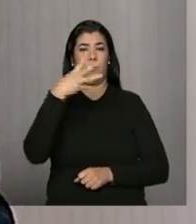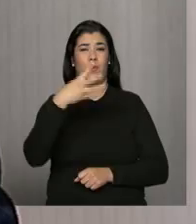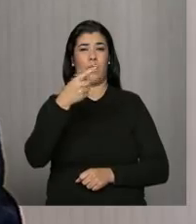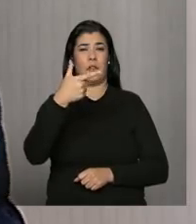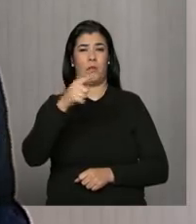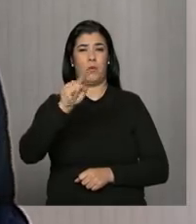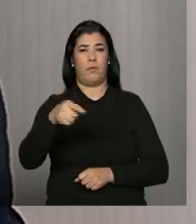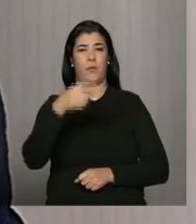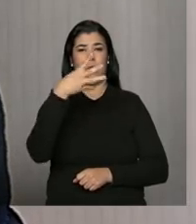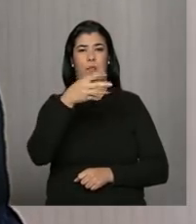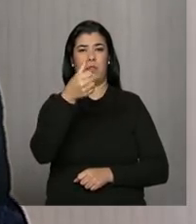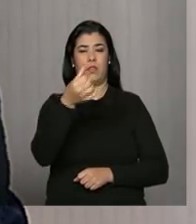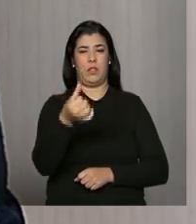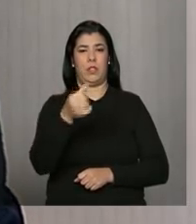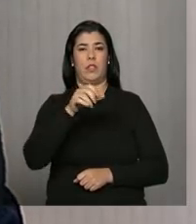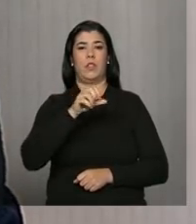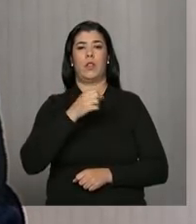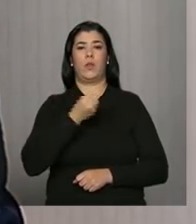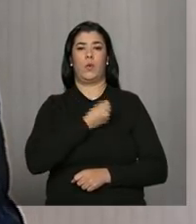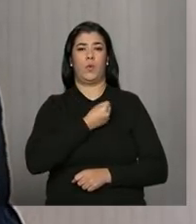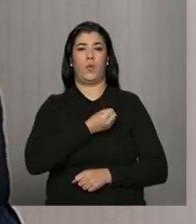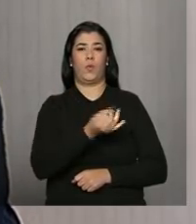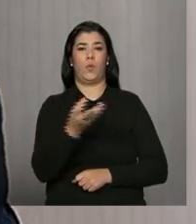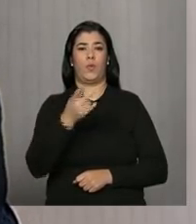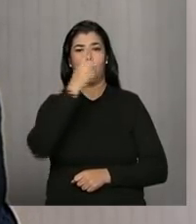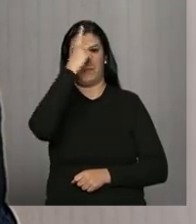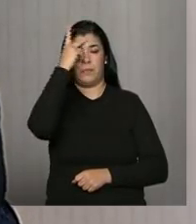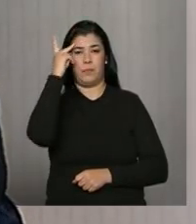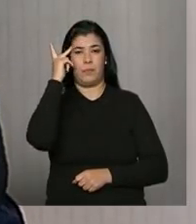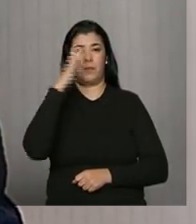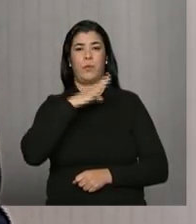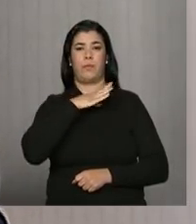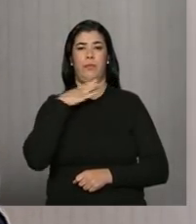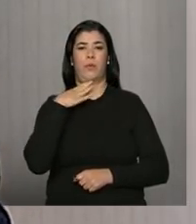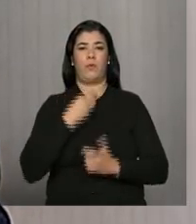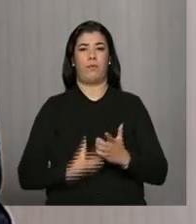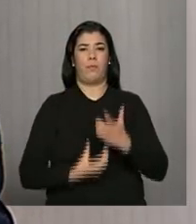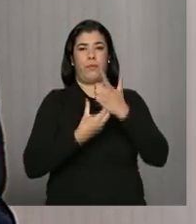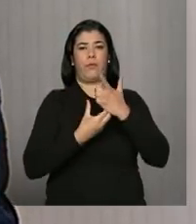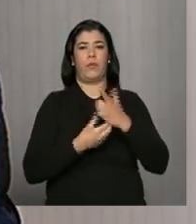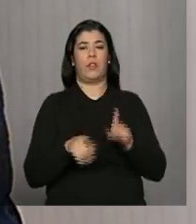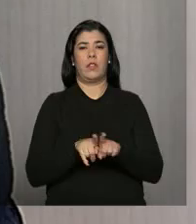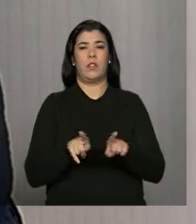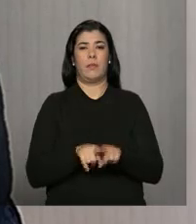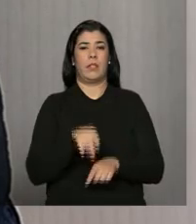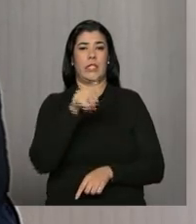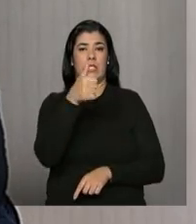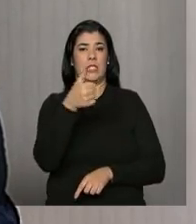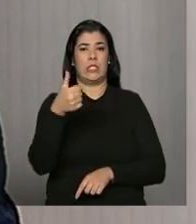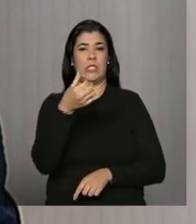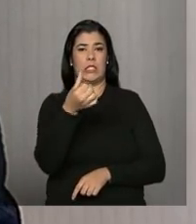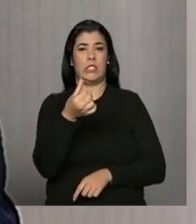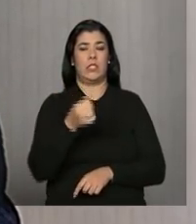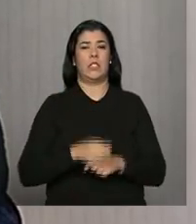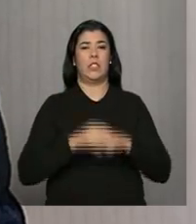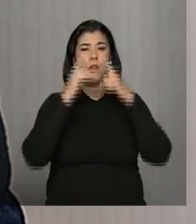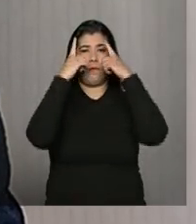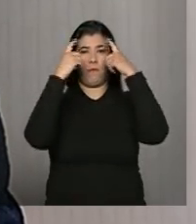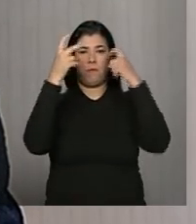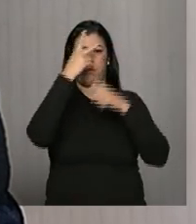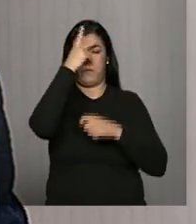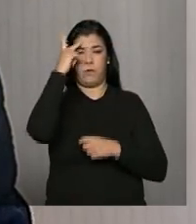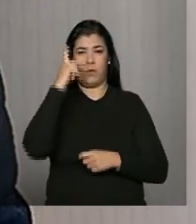.416 mortes por disparo de arma de fogo no Brasil, o que equivale a 116 vítimas por dia.